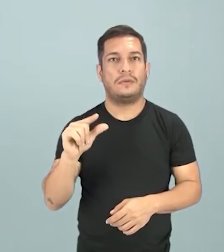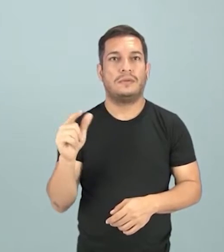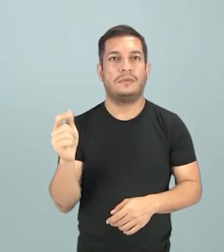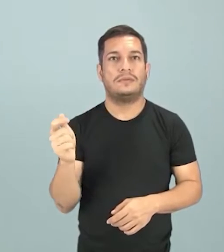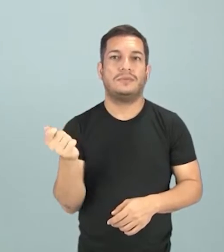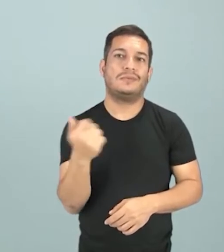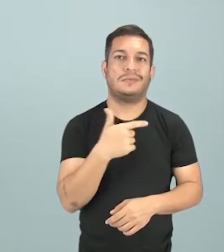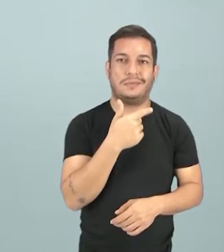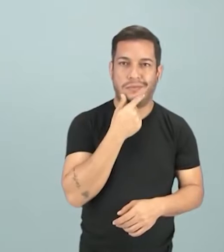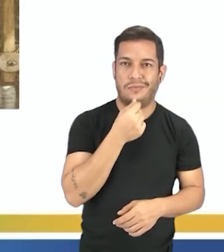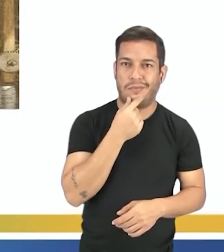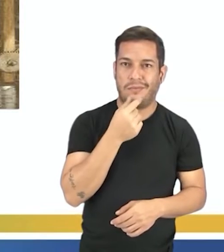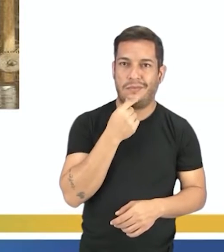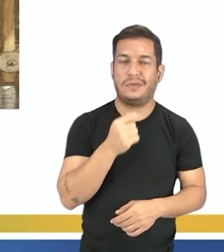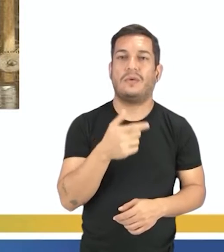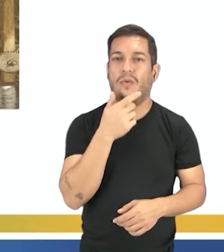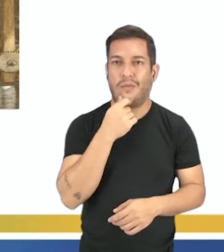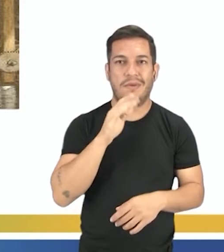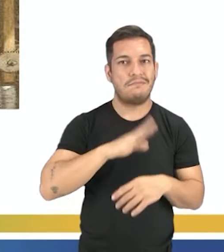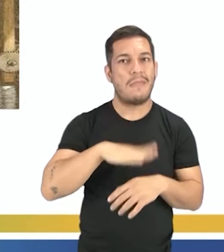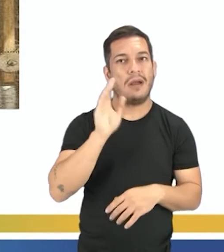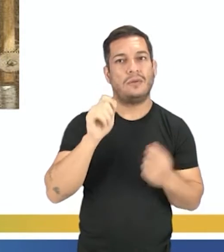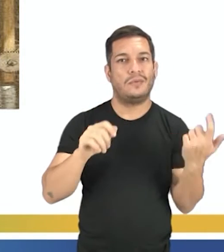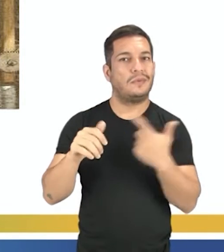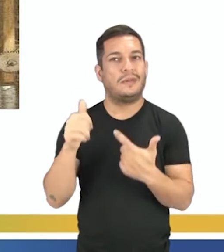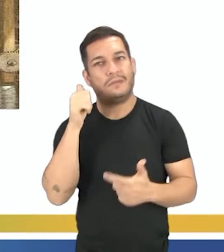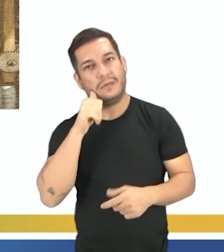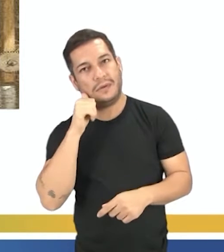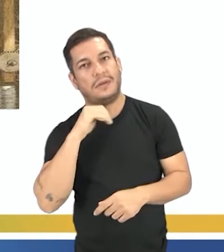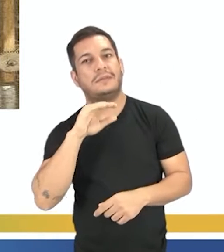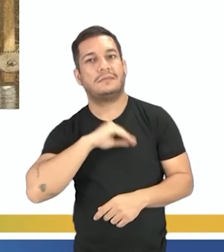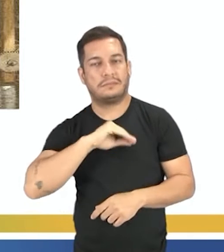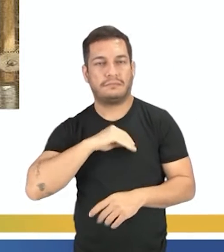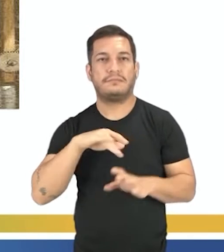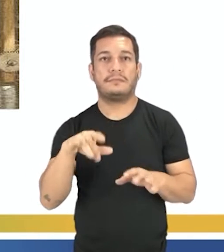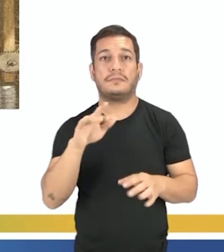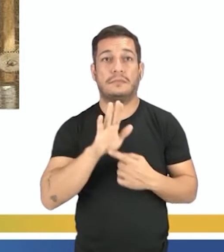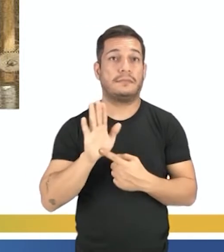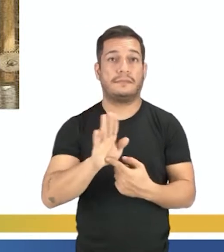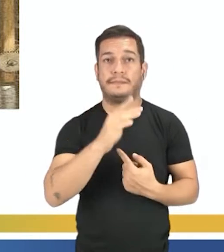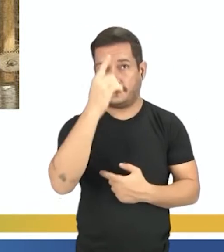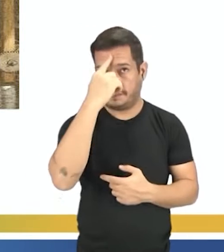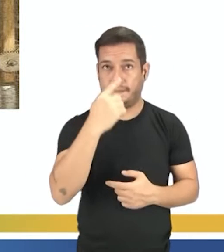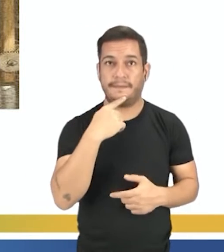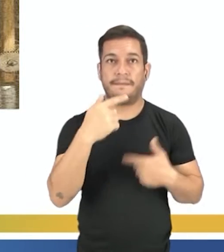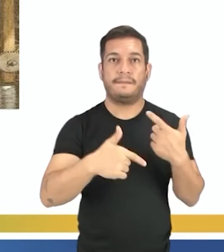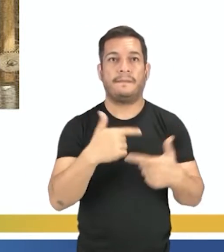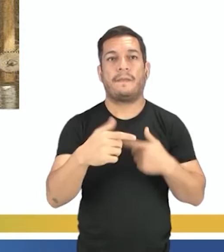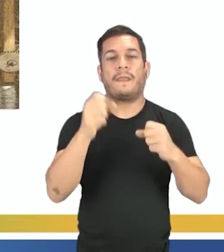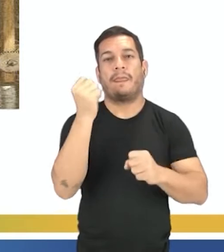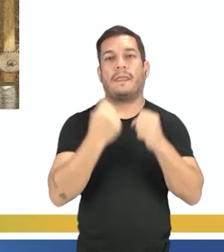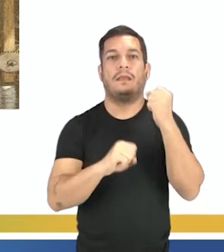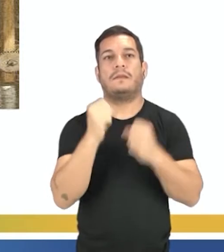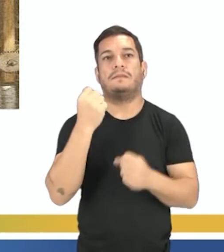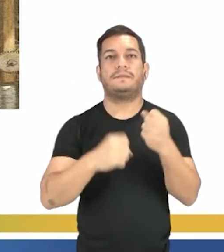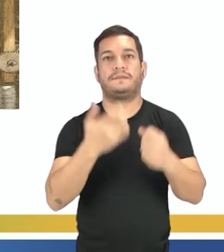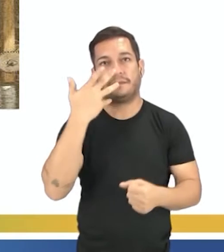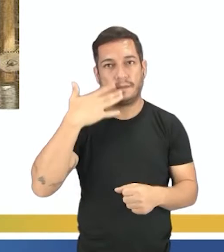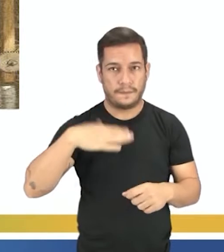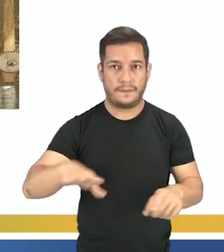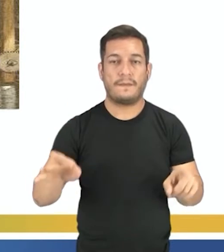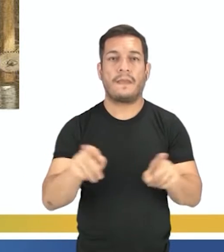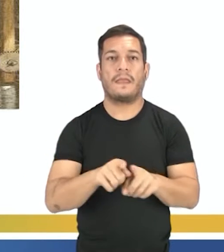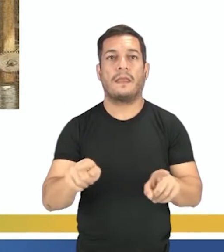E aqui, nessa imagem, mostra mulheres trabalhando nas fábricas textos. Mulheres e crianças